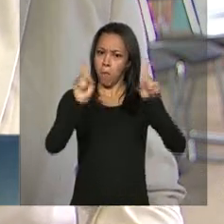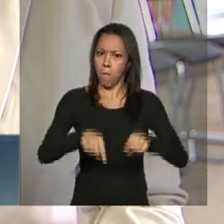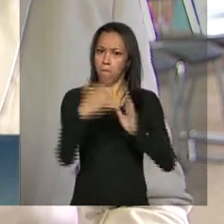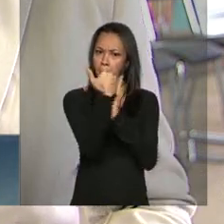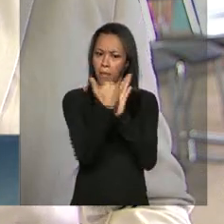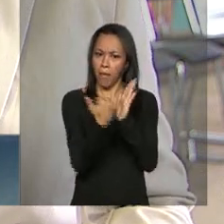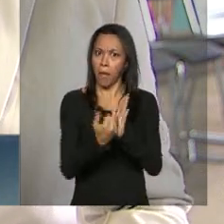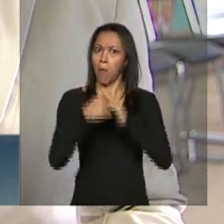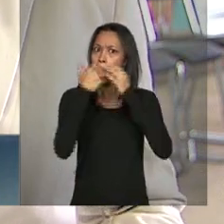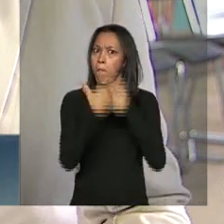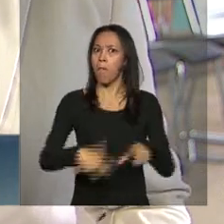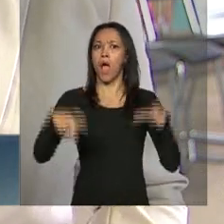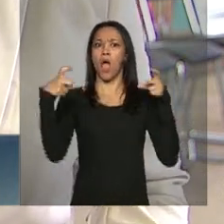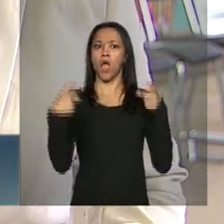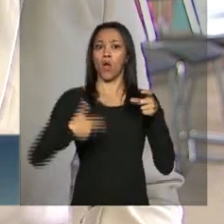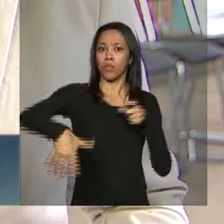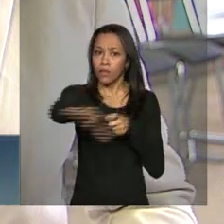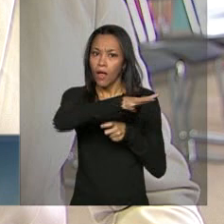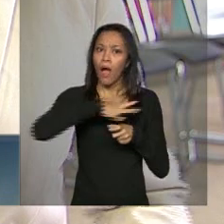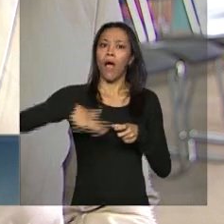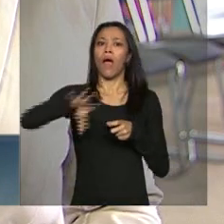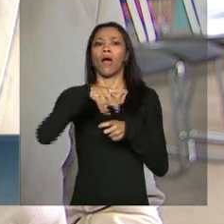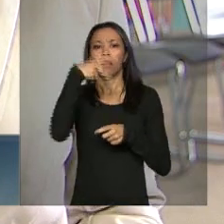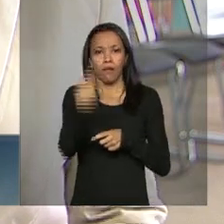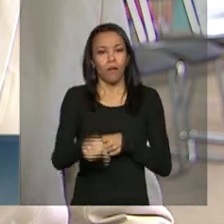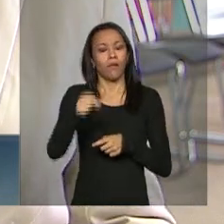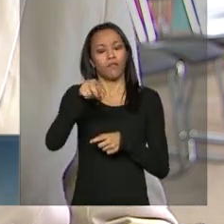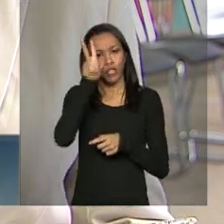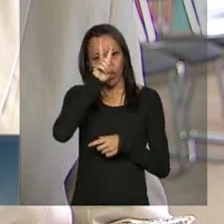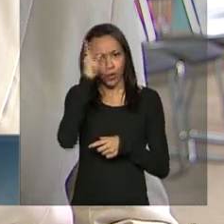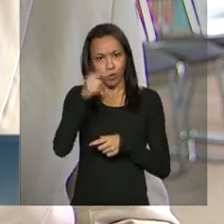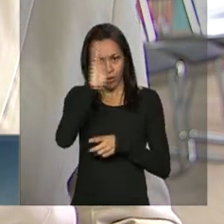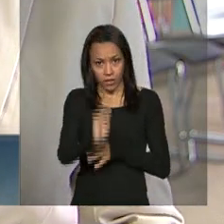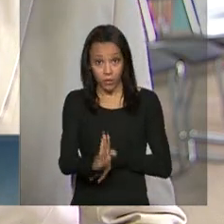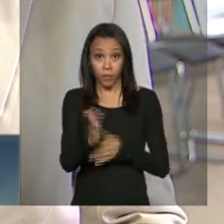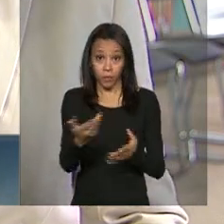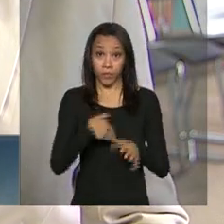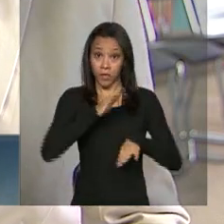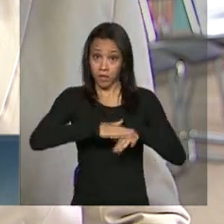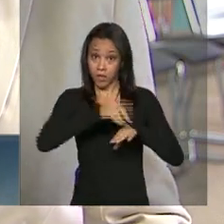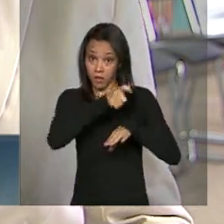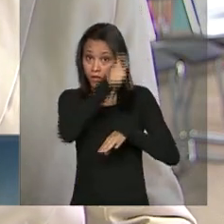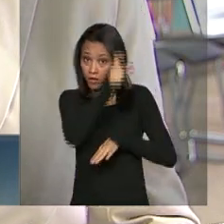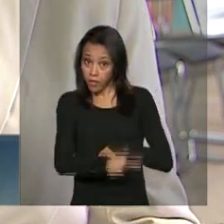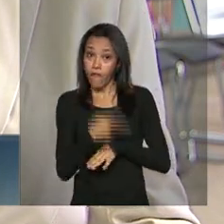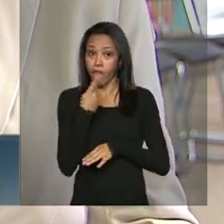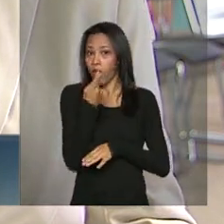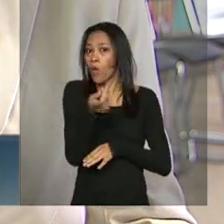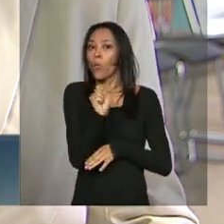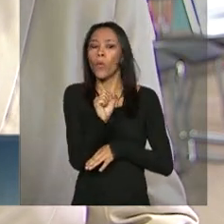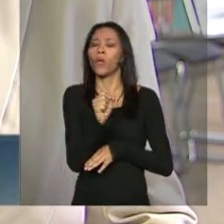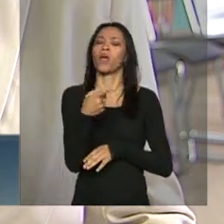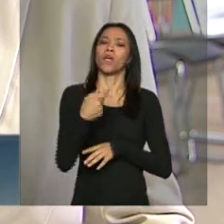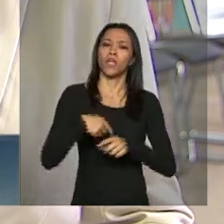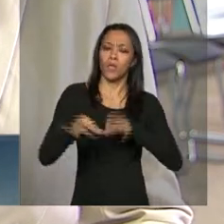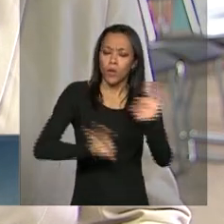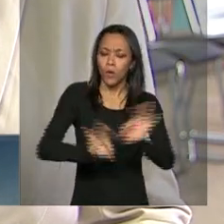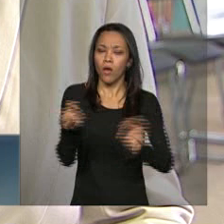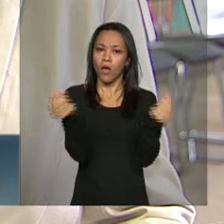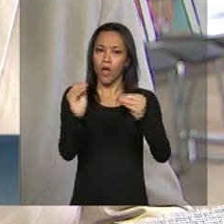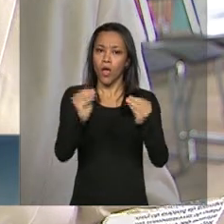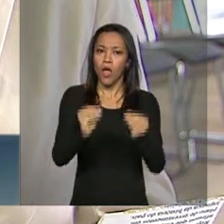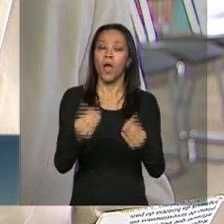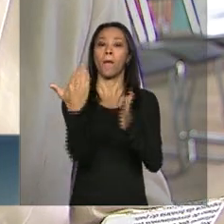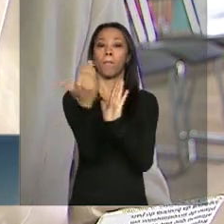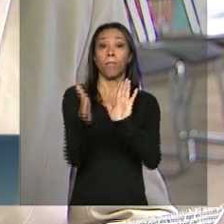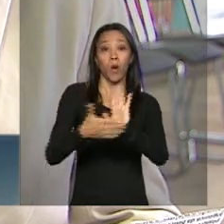investimentos em logística da história do país. Ainda segundo o ministro, o governo construiu propostas de concessões que